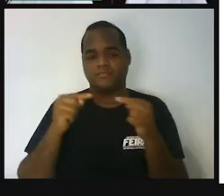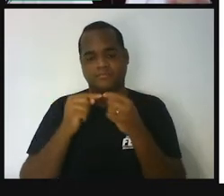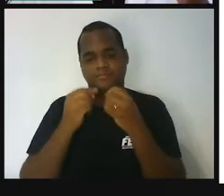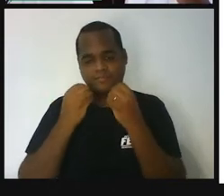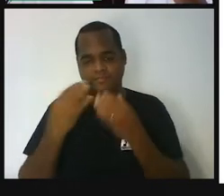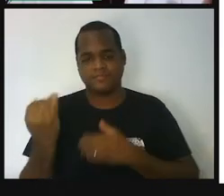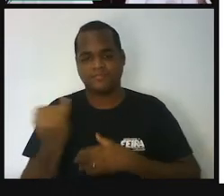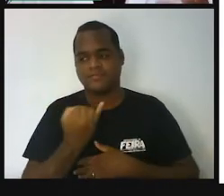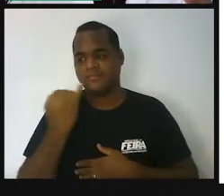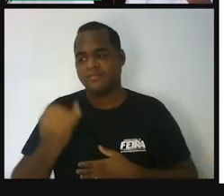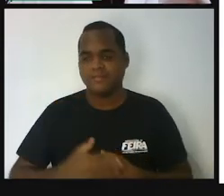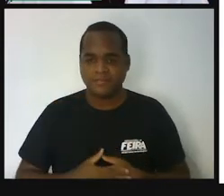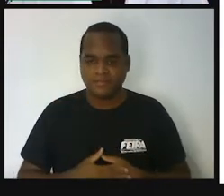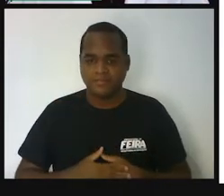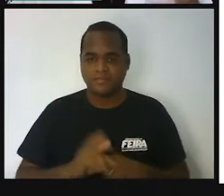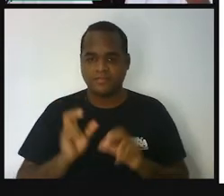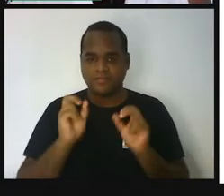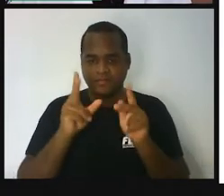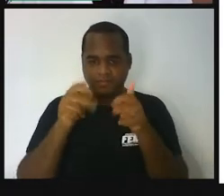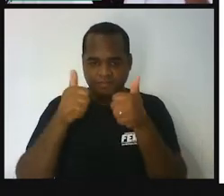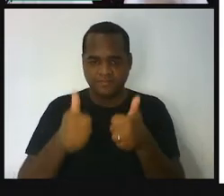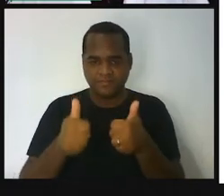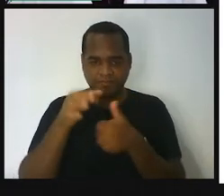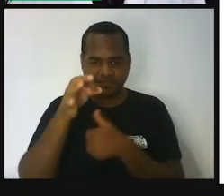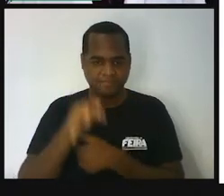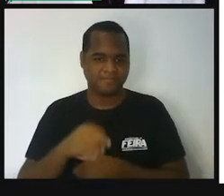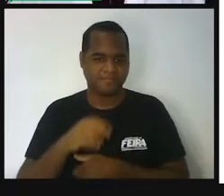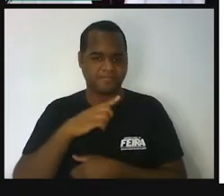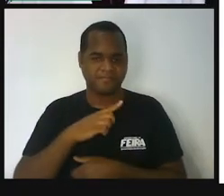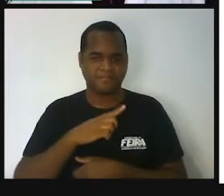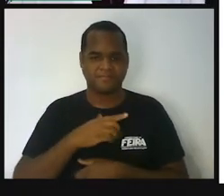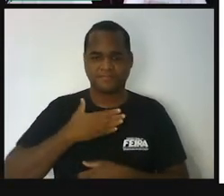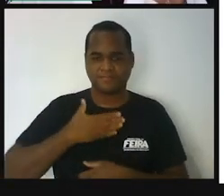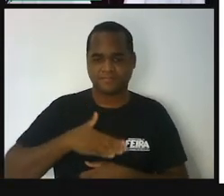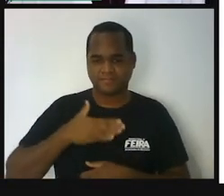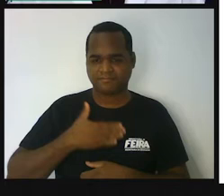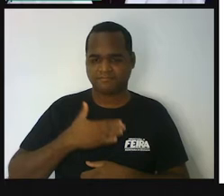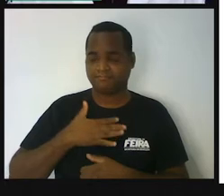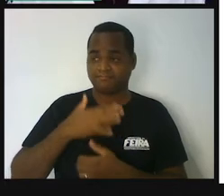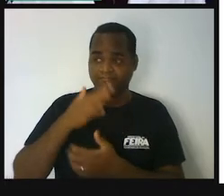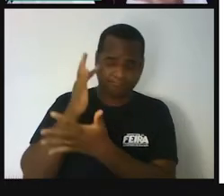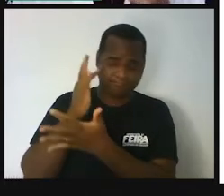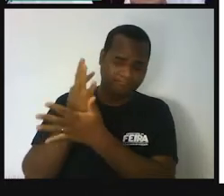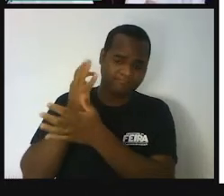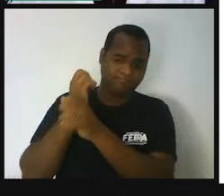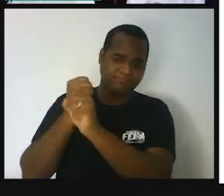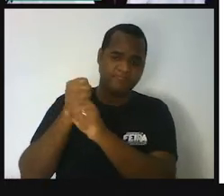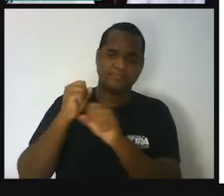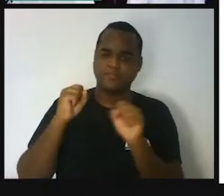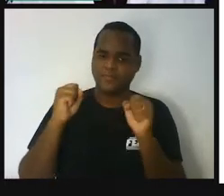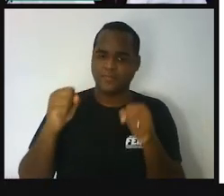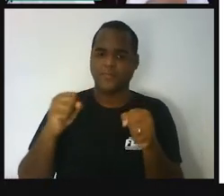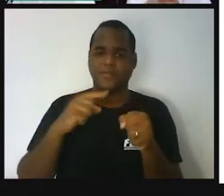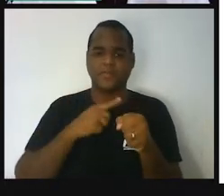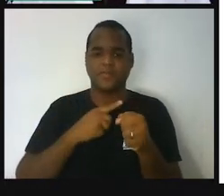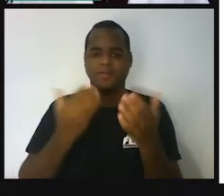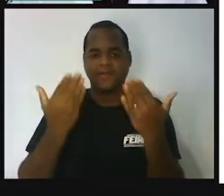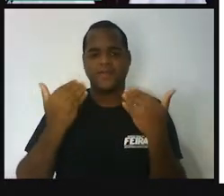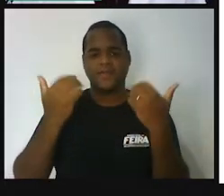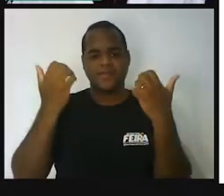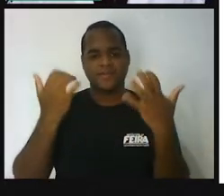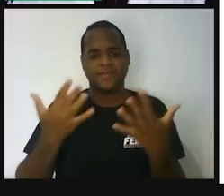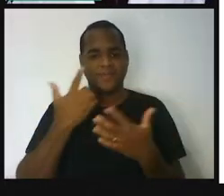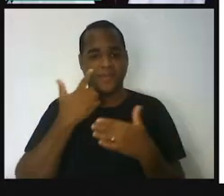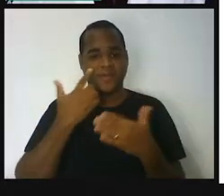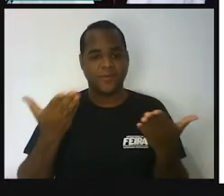certo? Então vai ser tranquilo, vai ser massa, pode botar fé, vem comigo, porque agora a gente vai sair